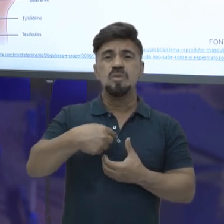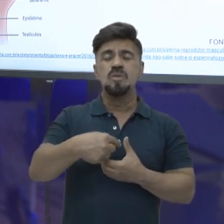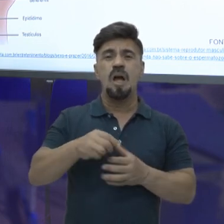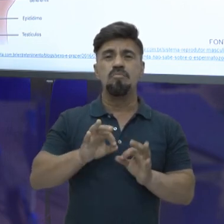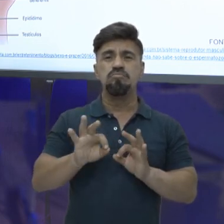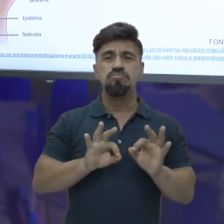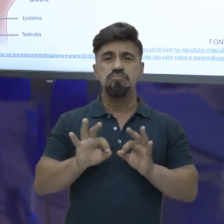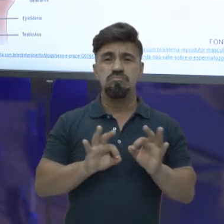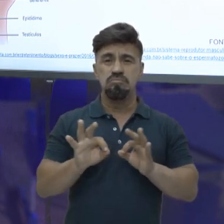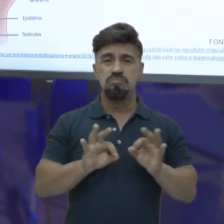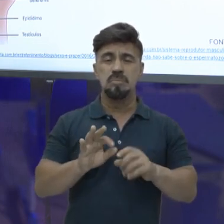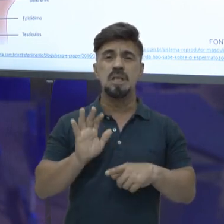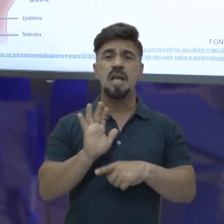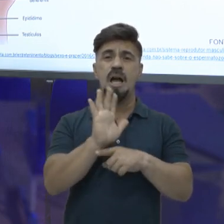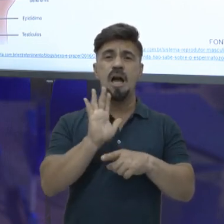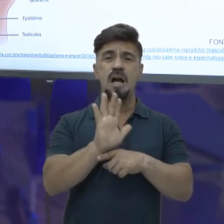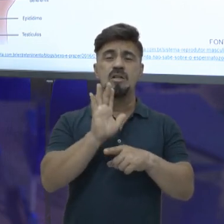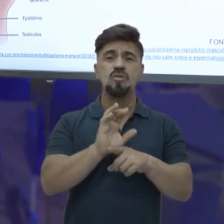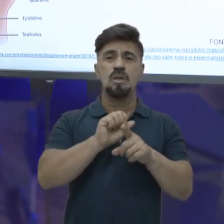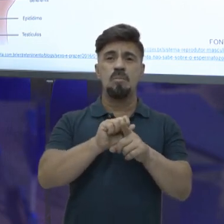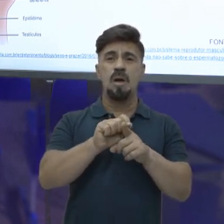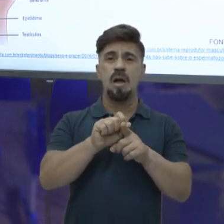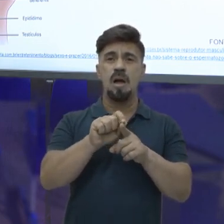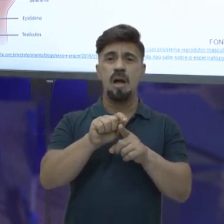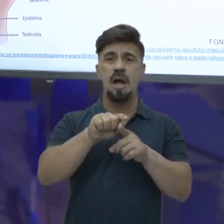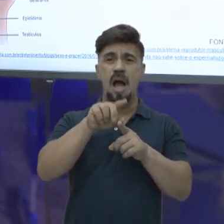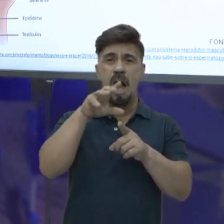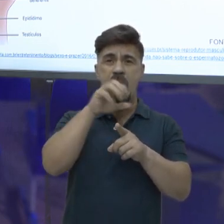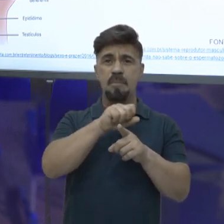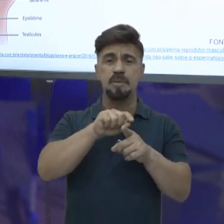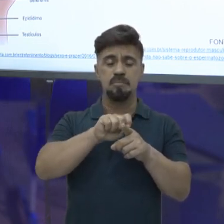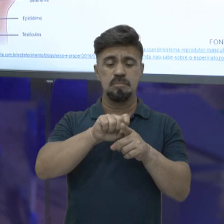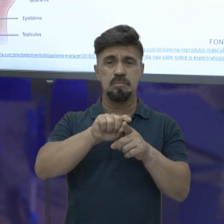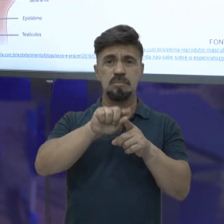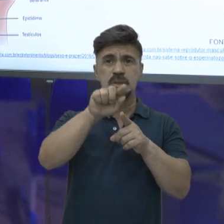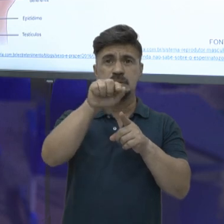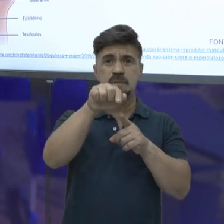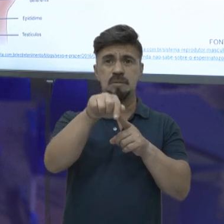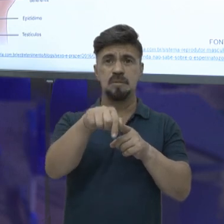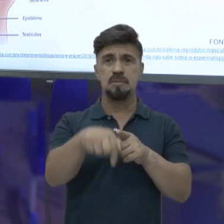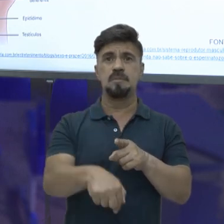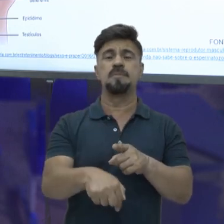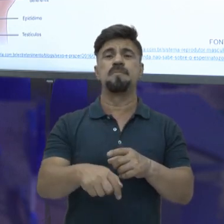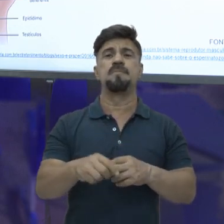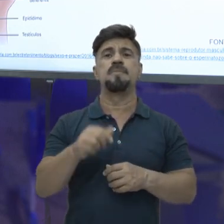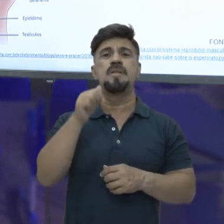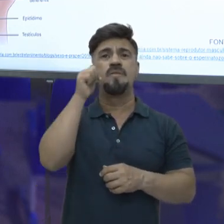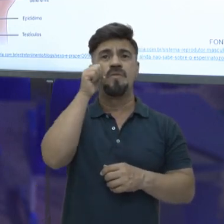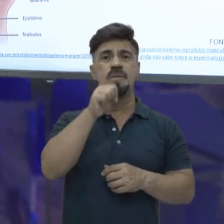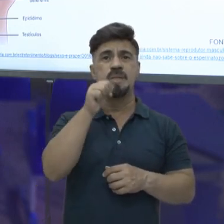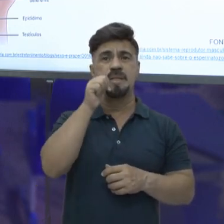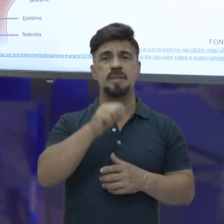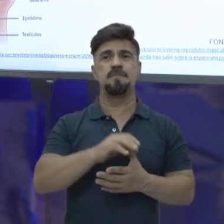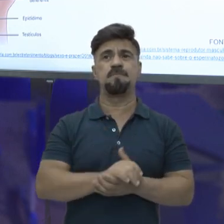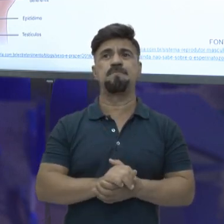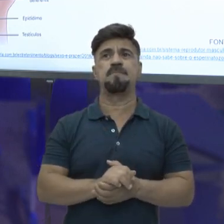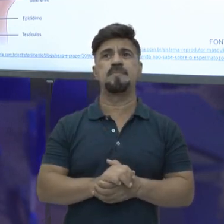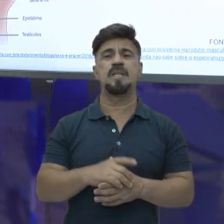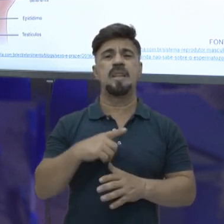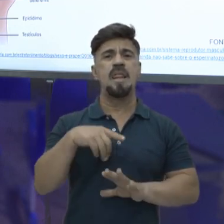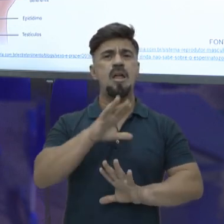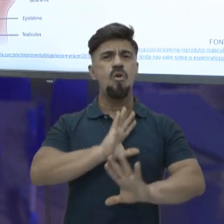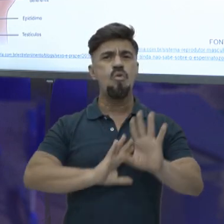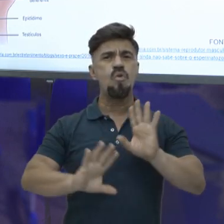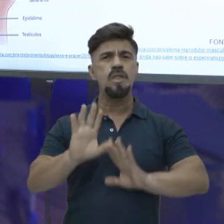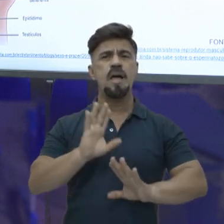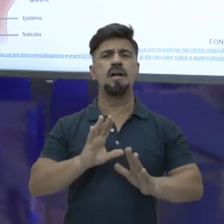que ajudam a fazer que o espermatozoide se mova mais rápido na região genital feminina. Ok? Então, tomem muito